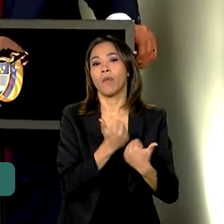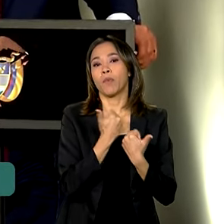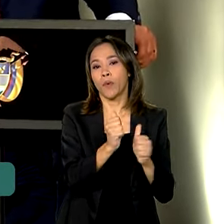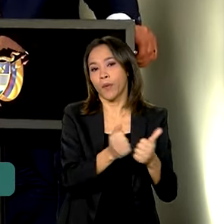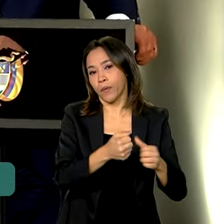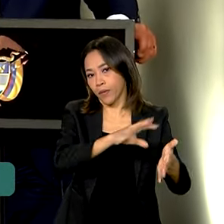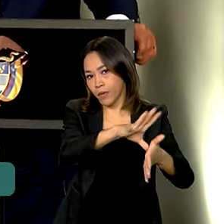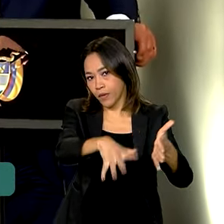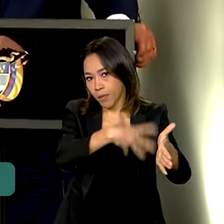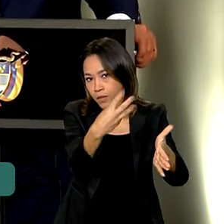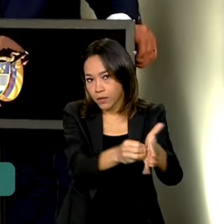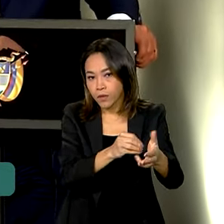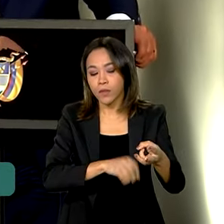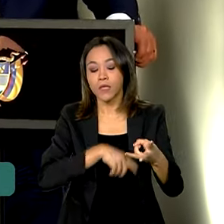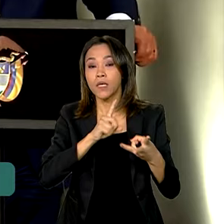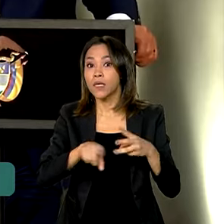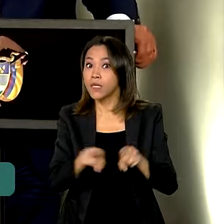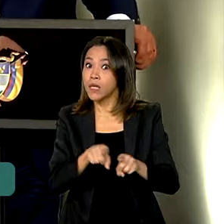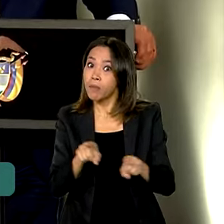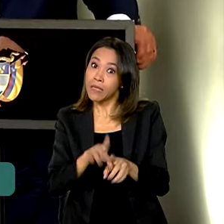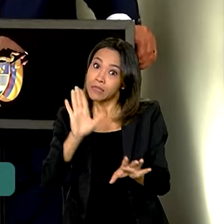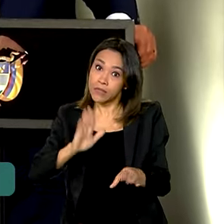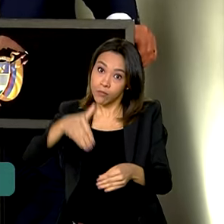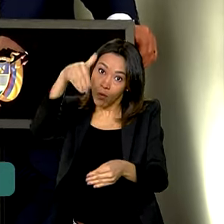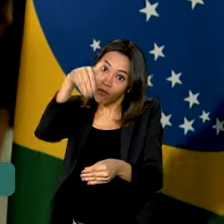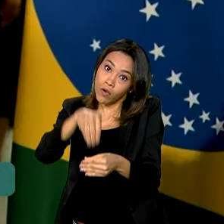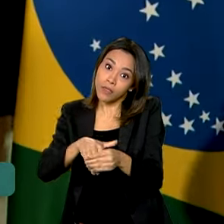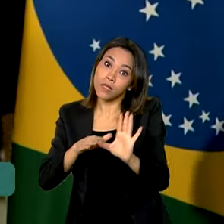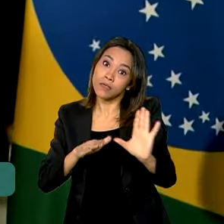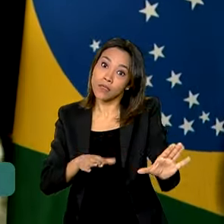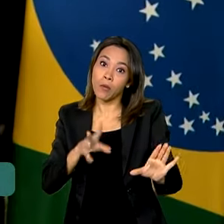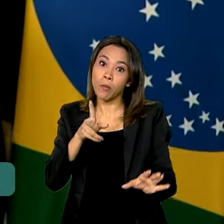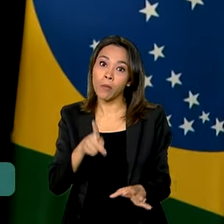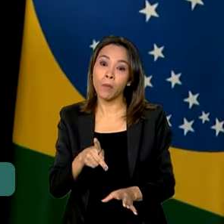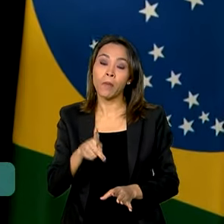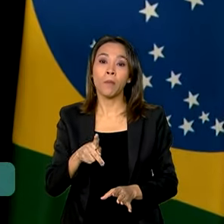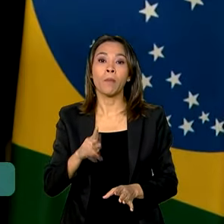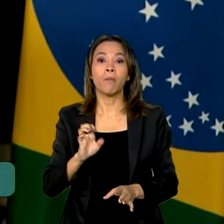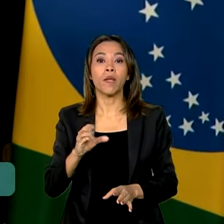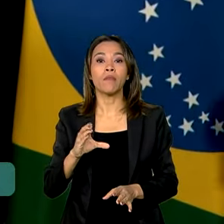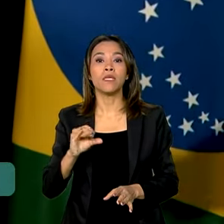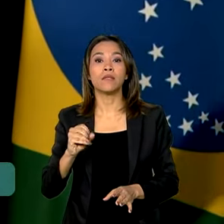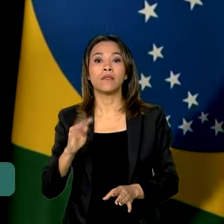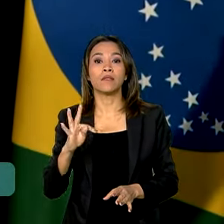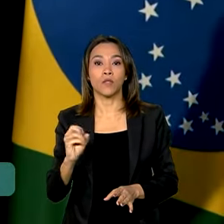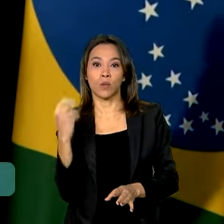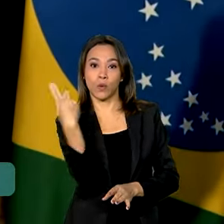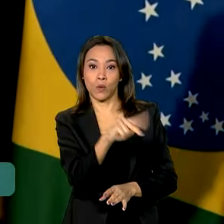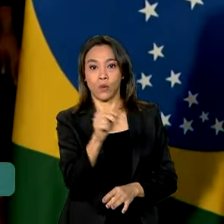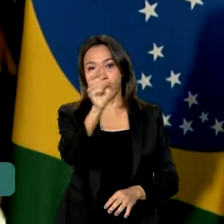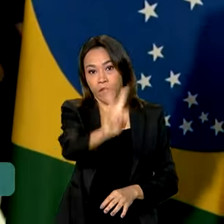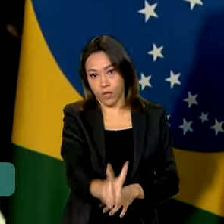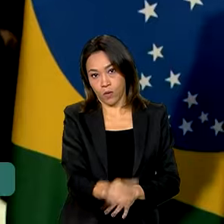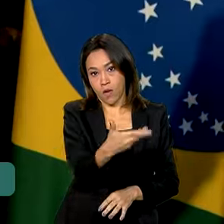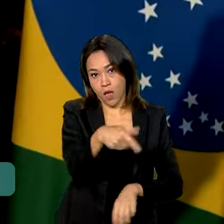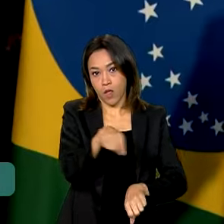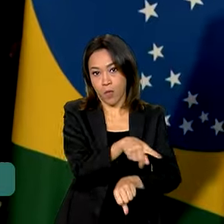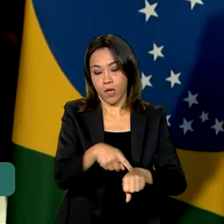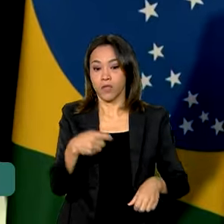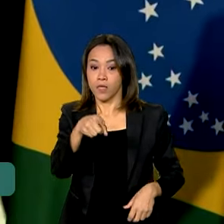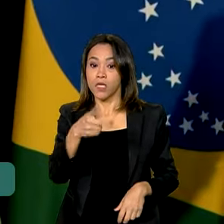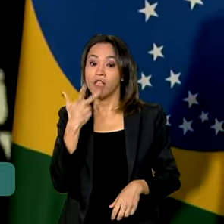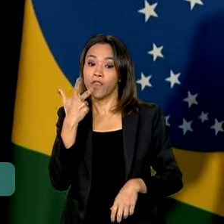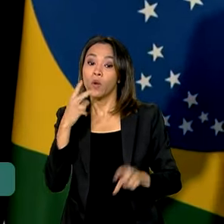e ainda sobre a possibilidade de um plebiscito na Venezuela. Já o presidente Lula sugeriu uma política para reagrupar e